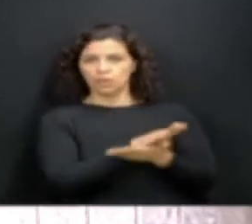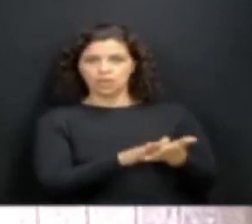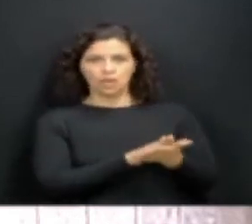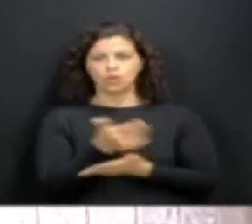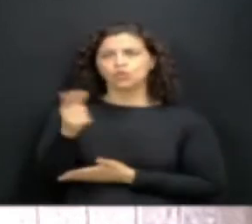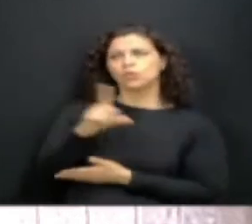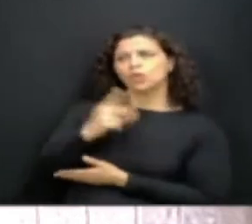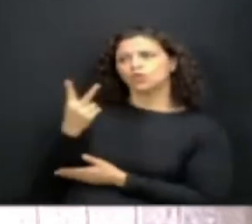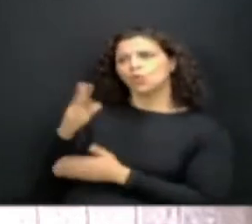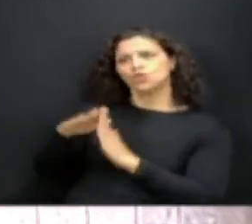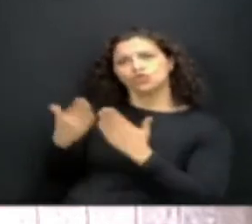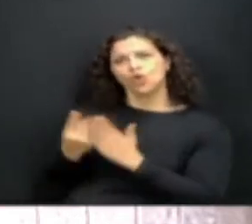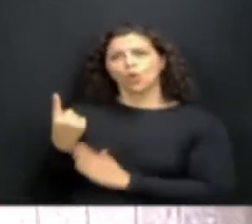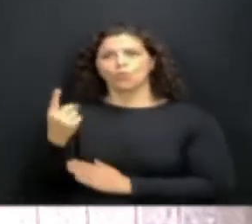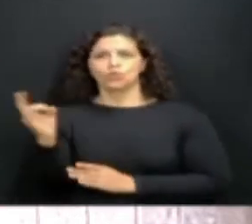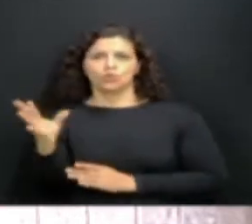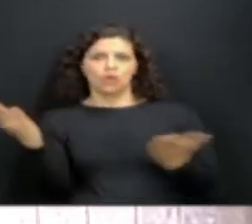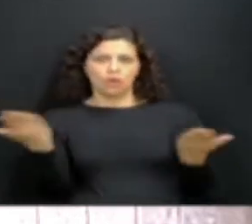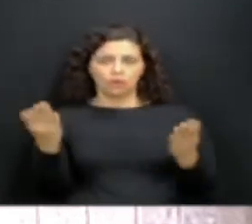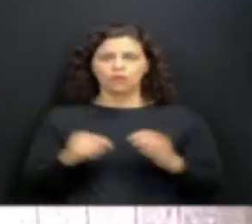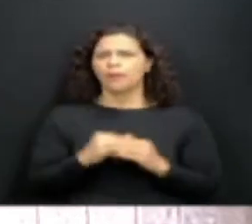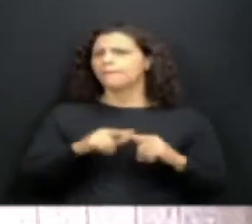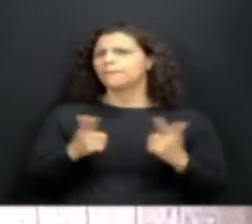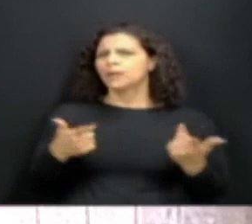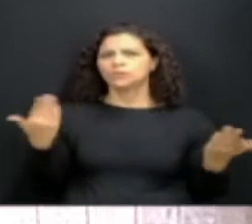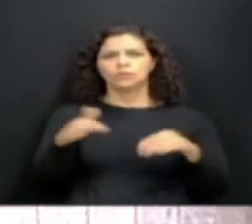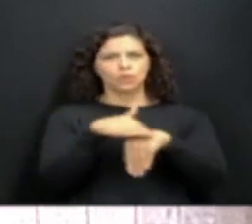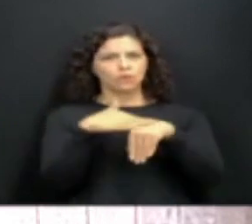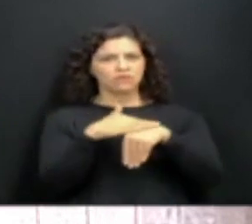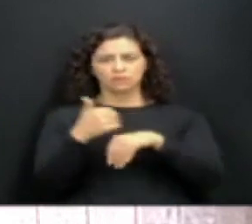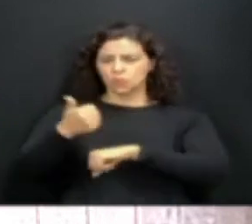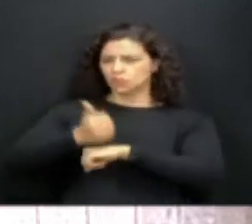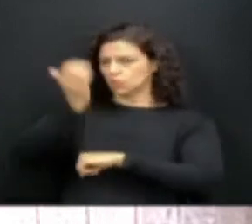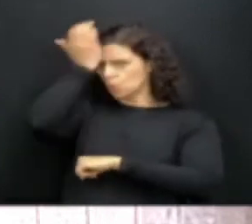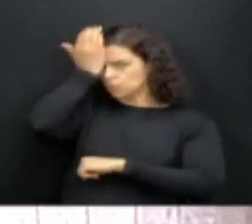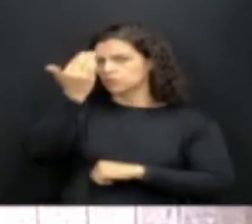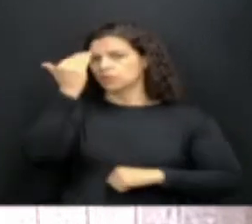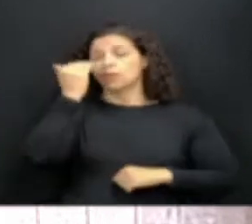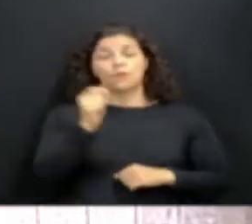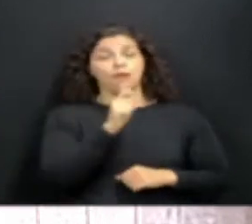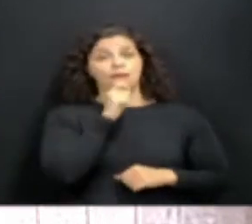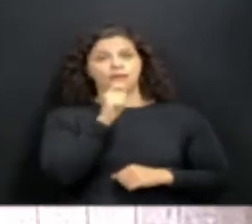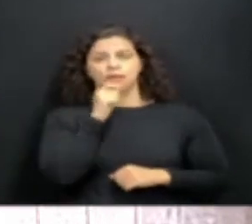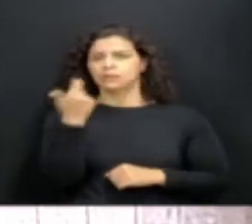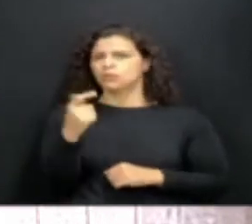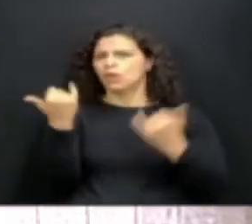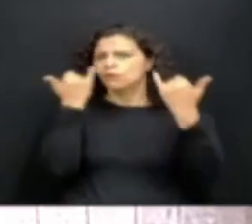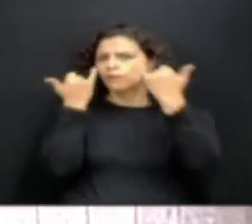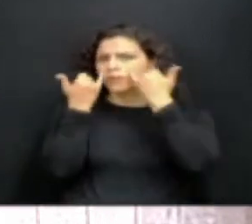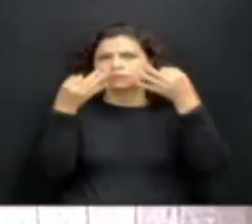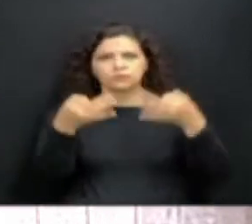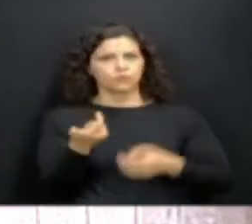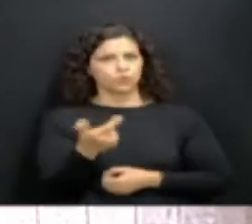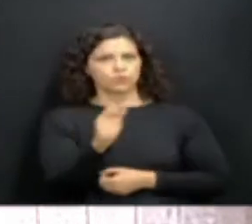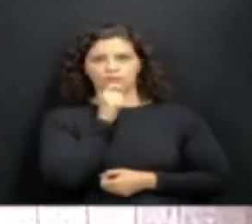outras que tinham dois ficarão com um, mas como eu conversava com o líder do governo, eu ainda não tenho as informações